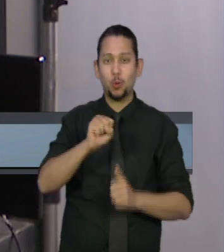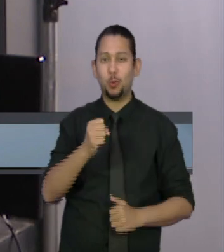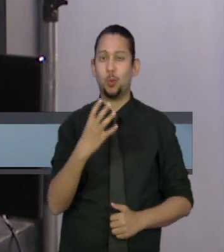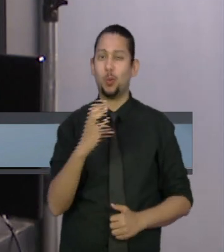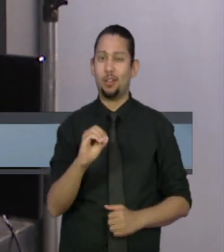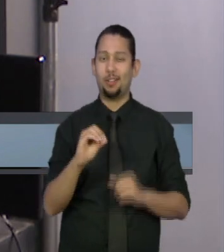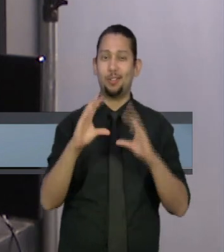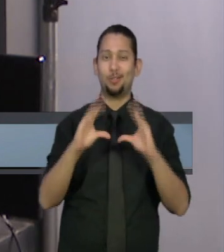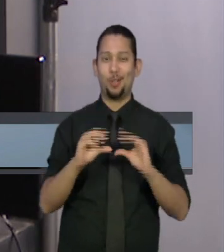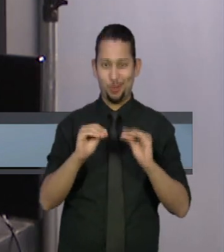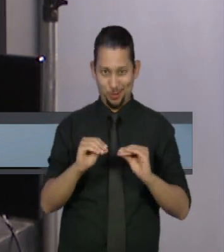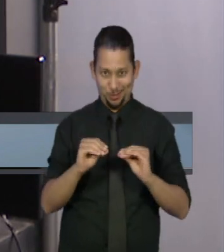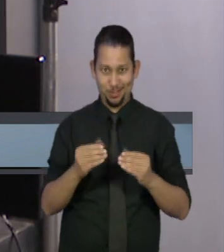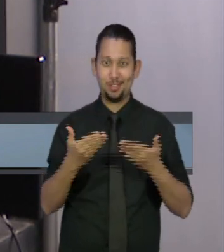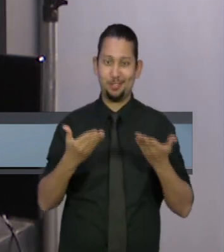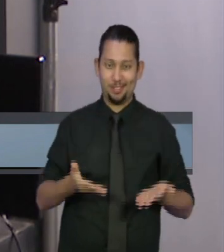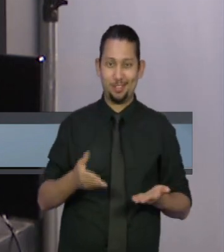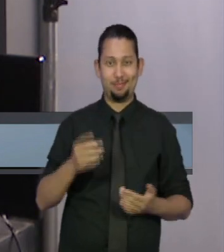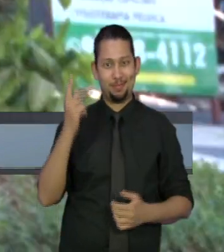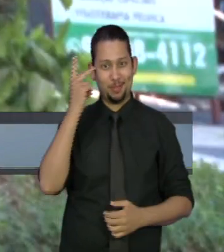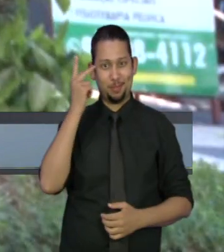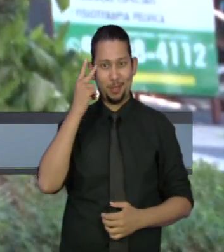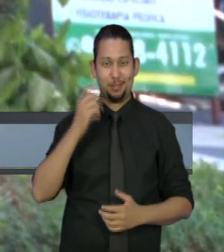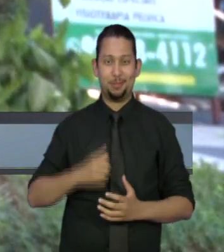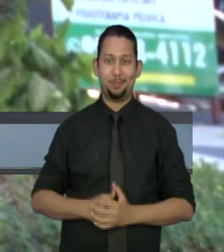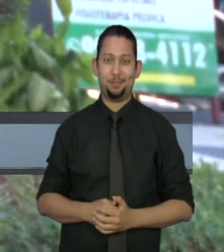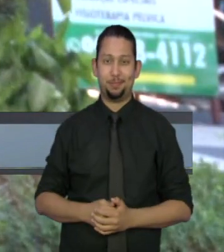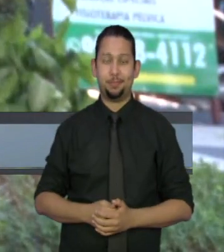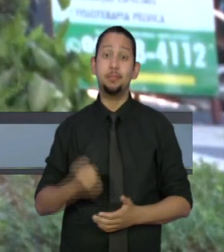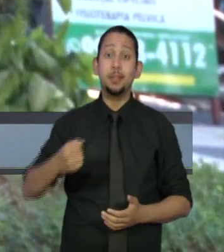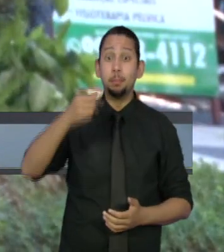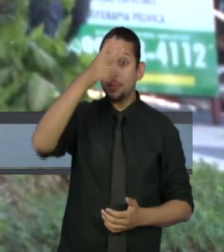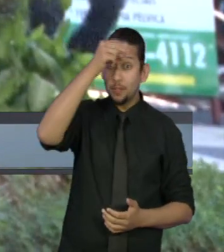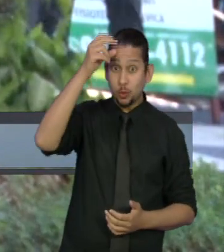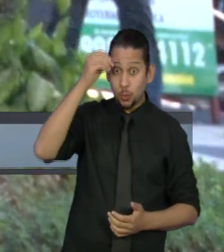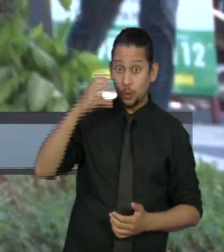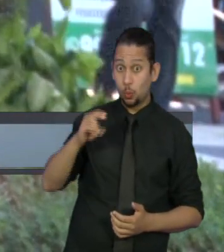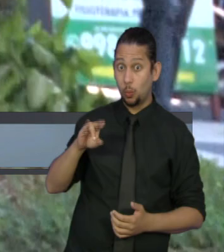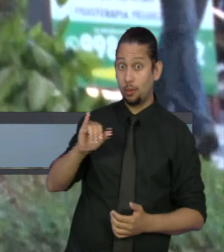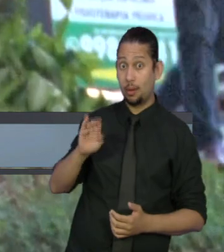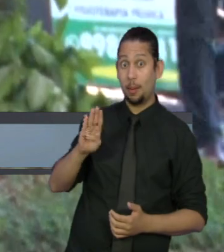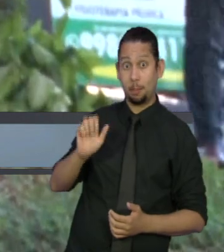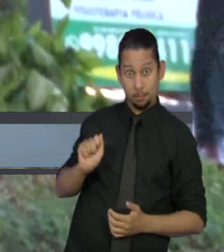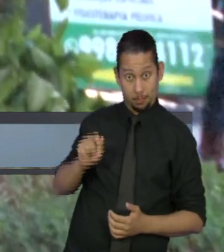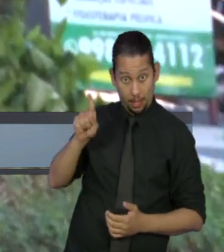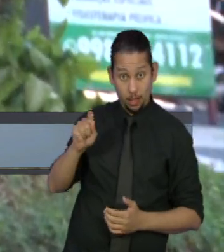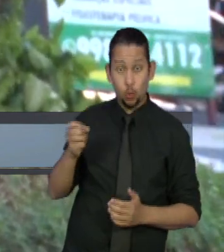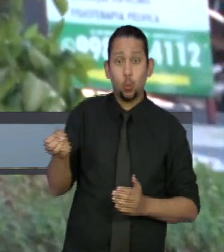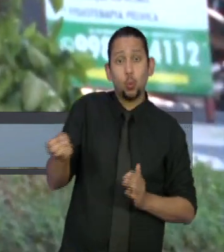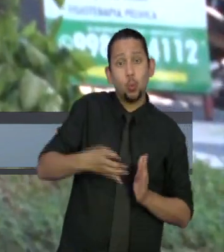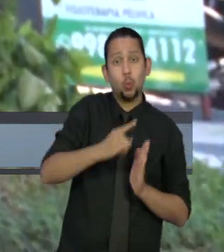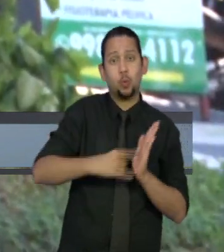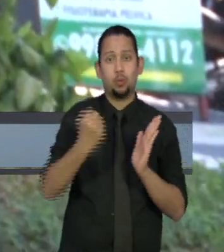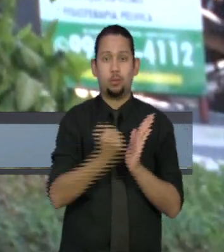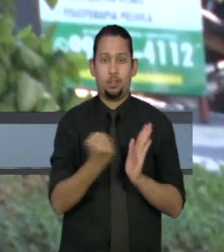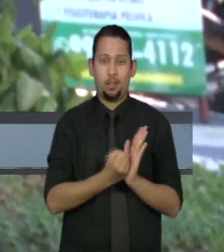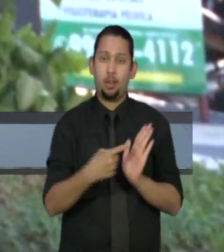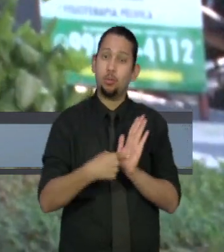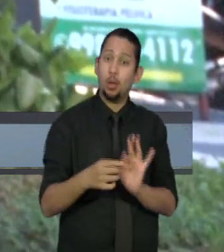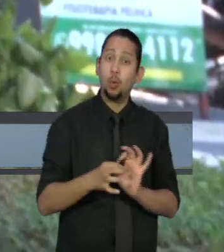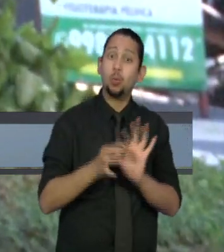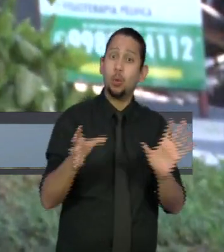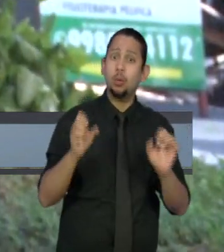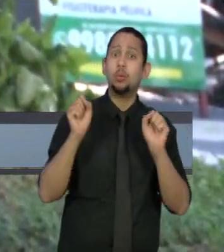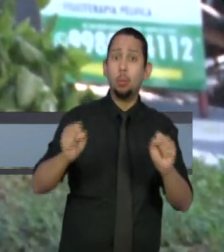noite. Vladir Lemos, de São Paulo. A Prefeitura de Cuiabá publicou um novo decreto que autoriza a realização de